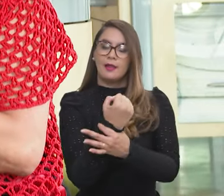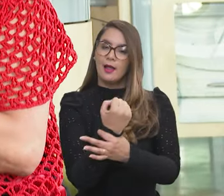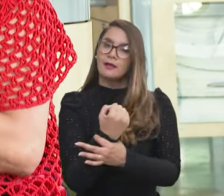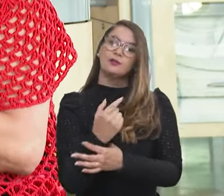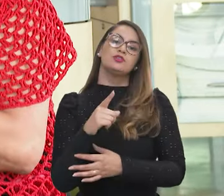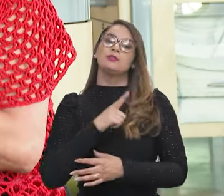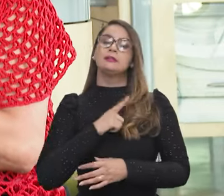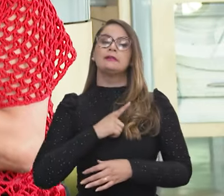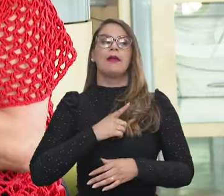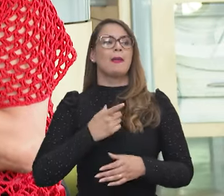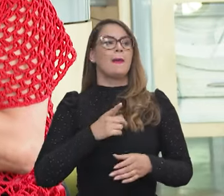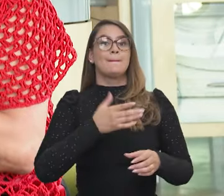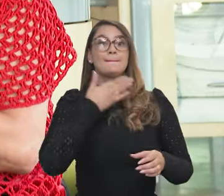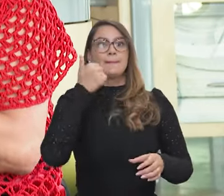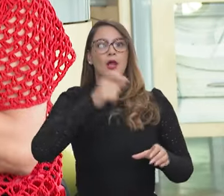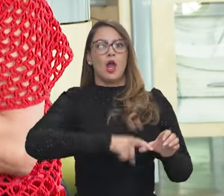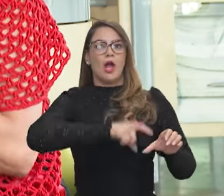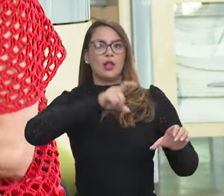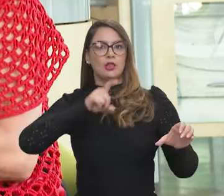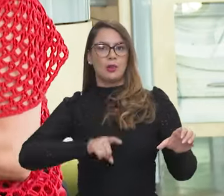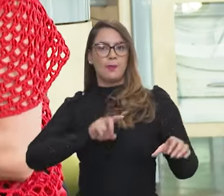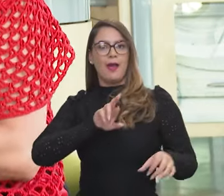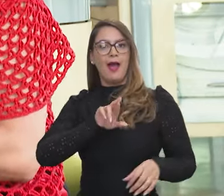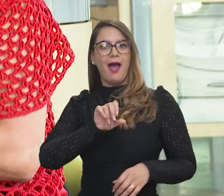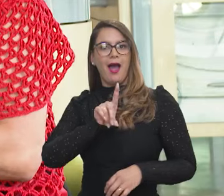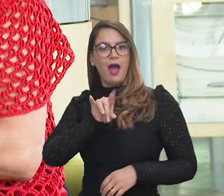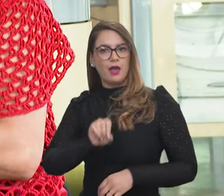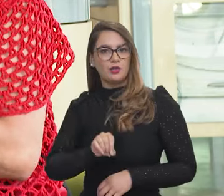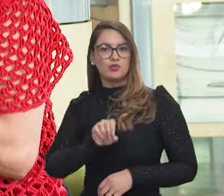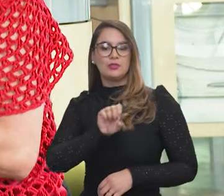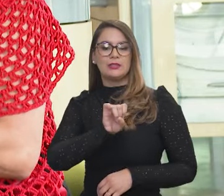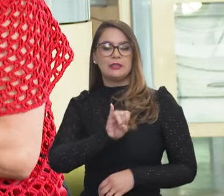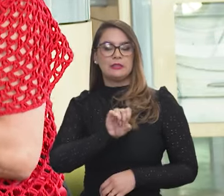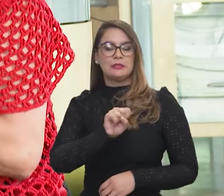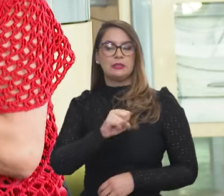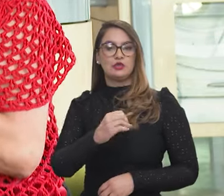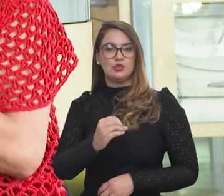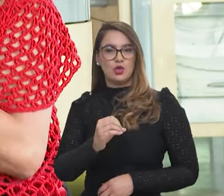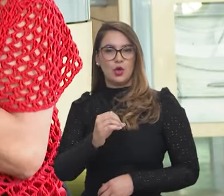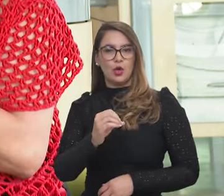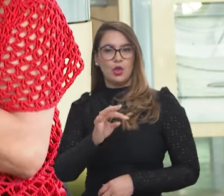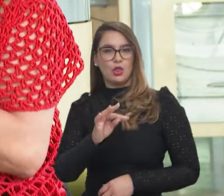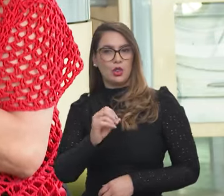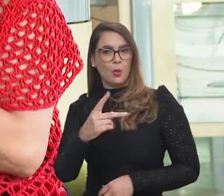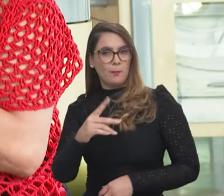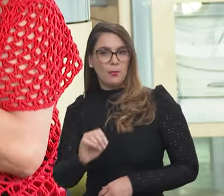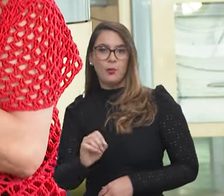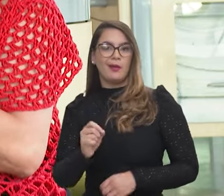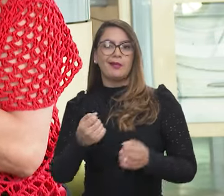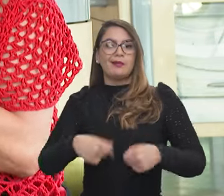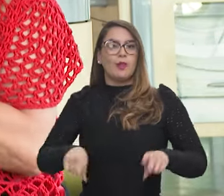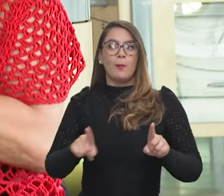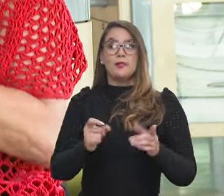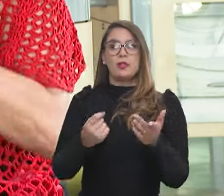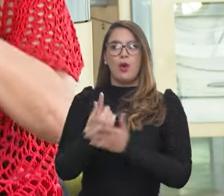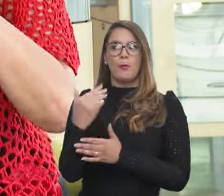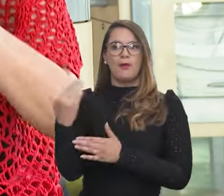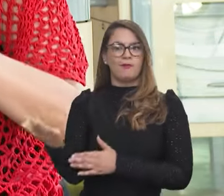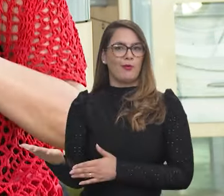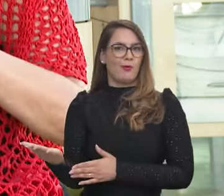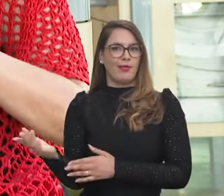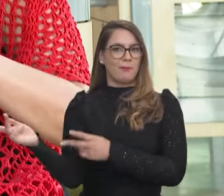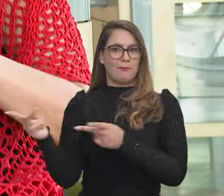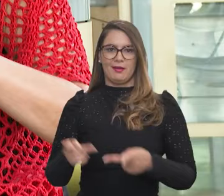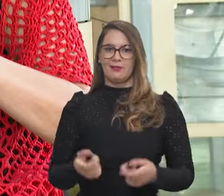a gente tenha uma autonomia no radiosótopos no Brasil, que a gente não precise importar. Então,